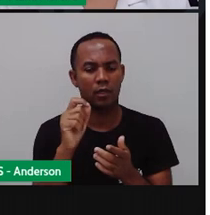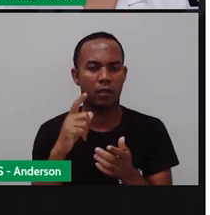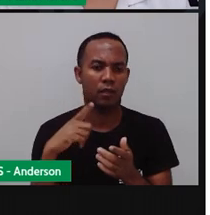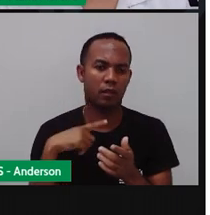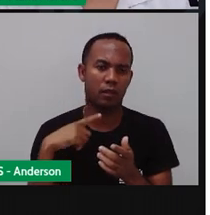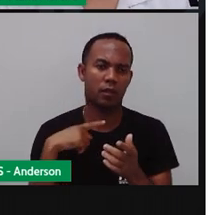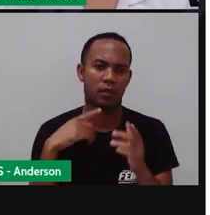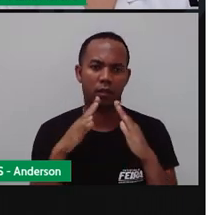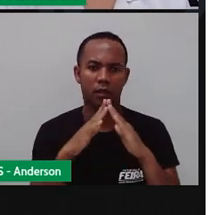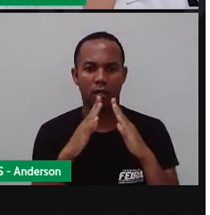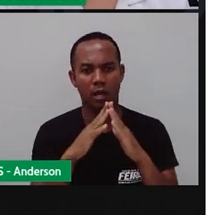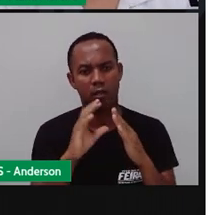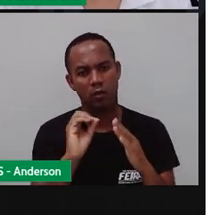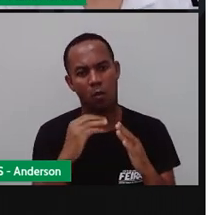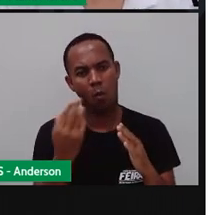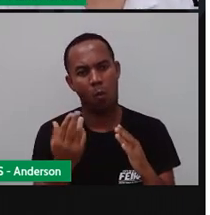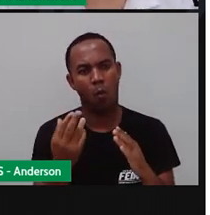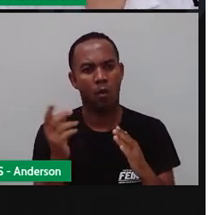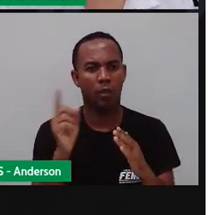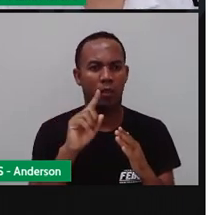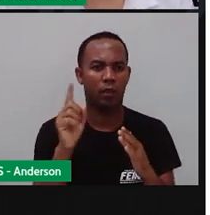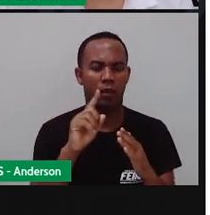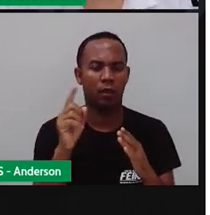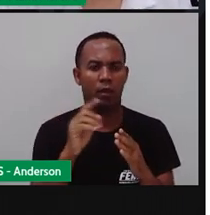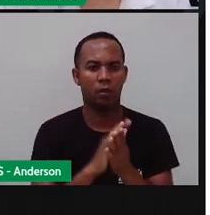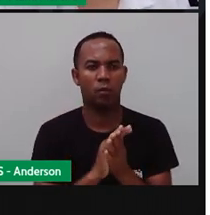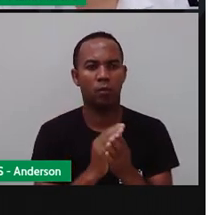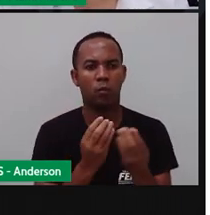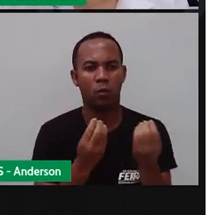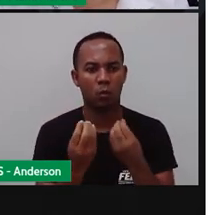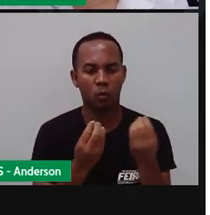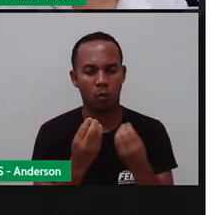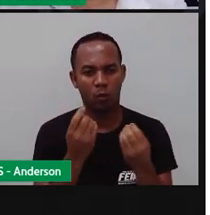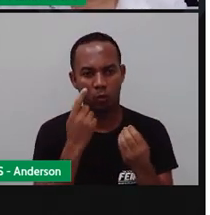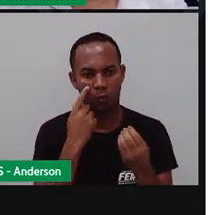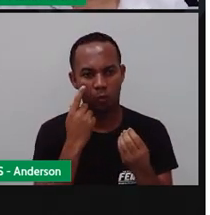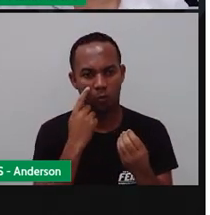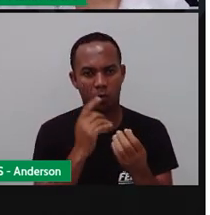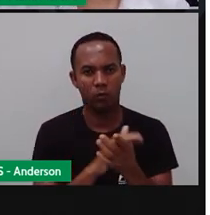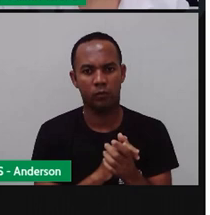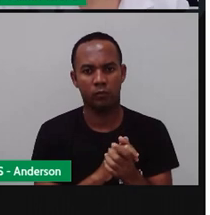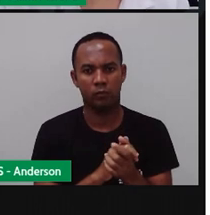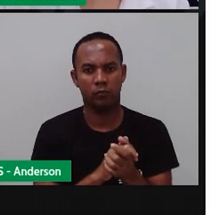papelão, com garrafa pet, com o que vocês tiverem.